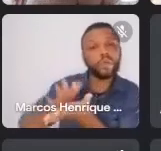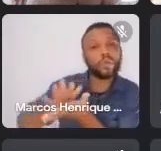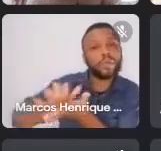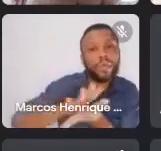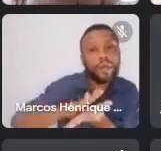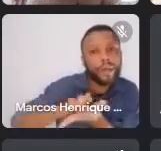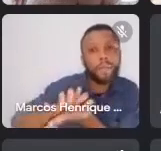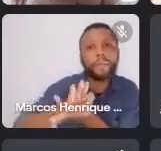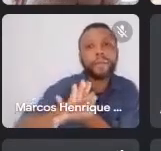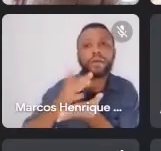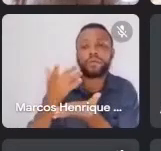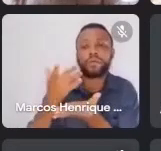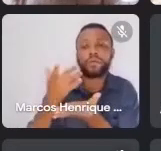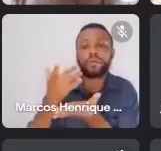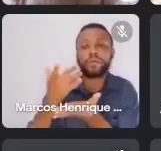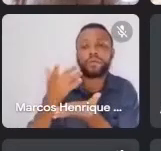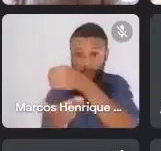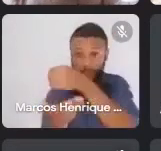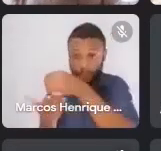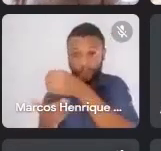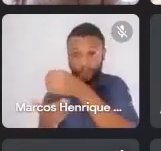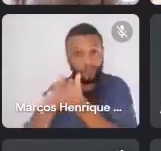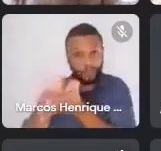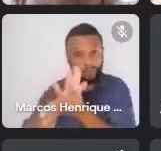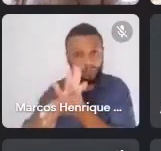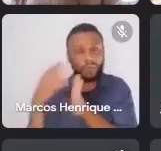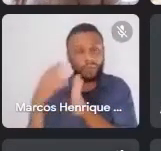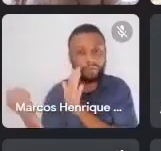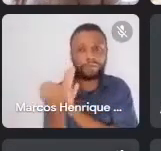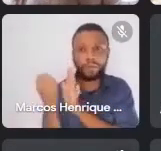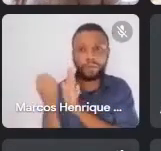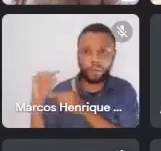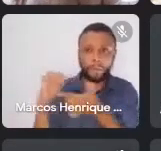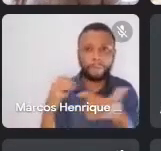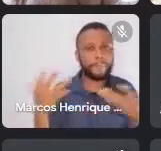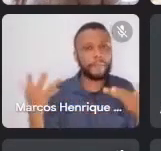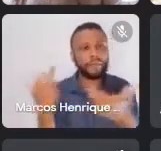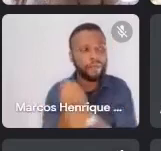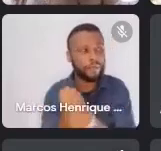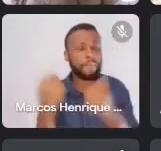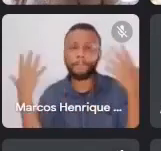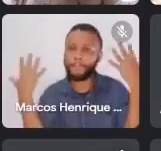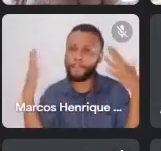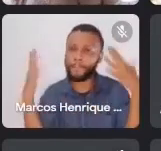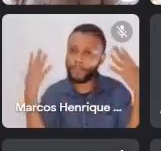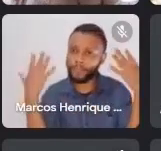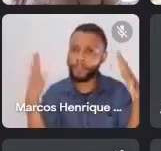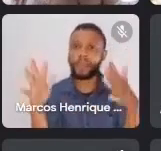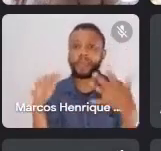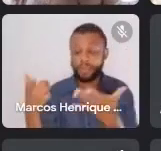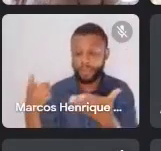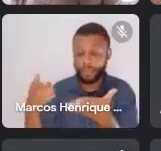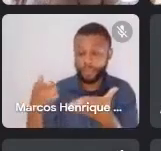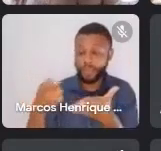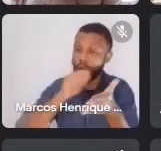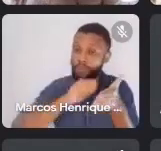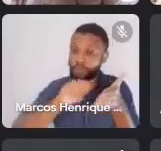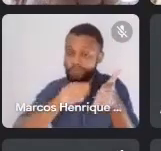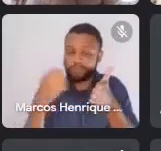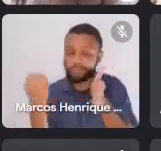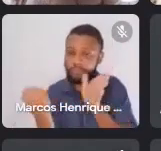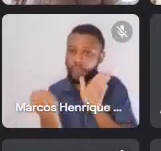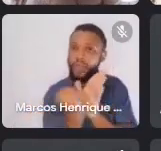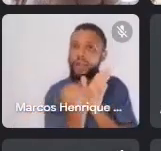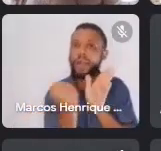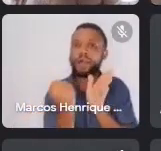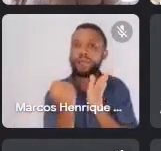do Samba Enredo, com esse clássico maravilhoso que você escreveu. Parabéns. Essa aqui é uma obra que está marcada e guardada